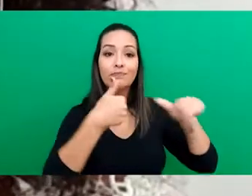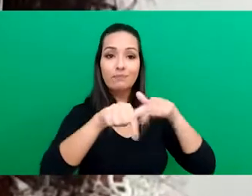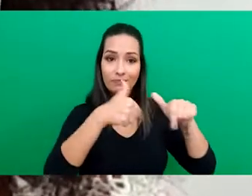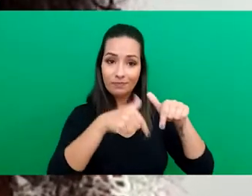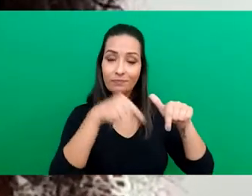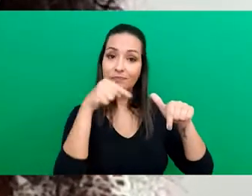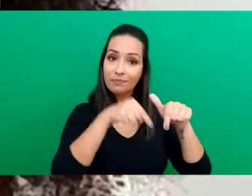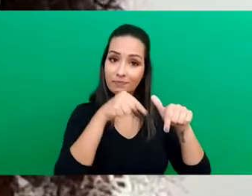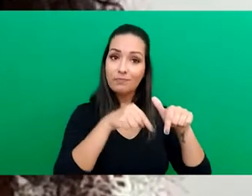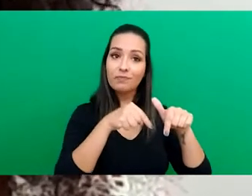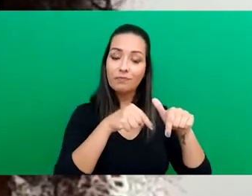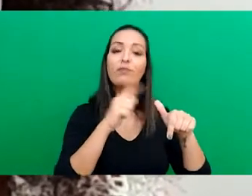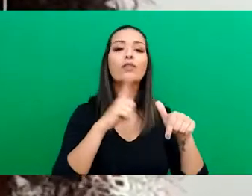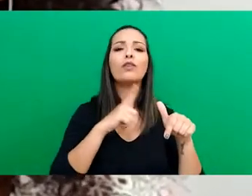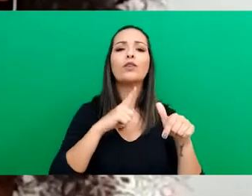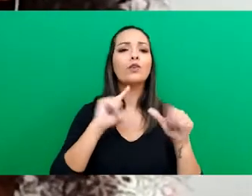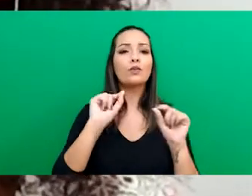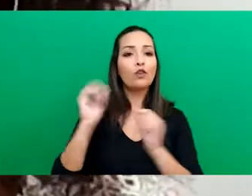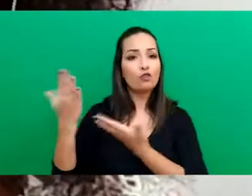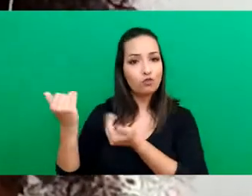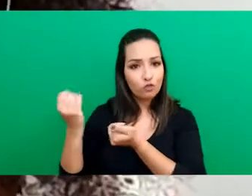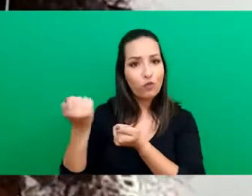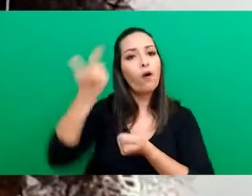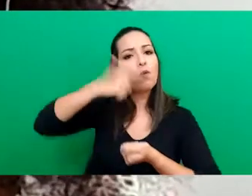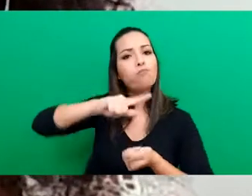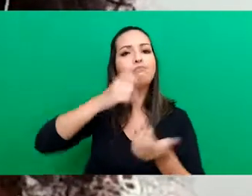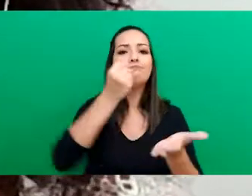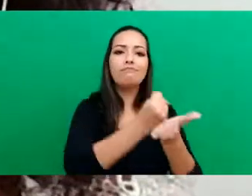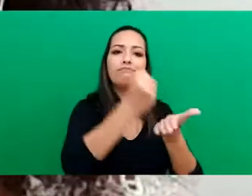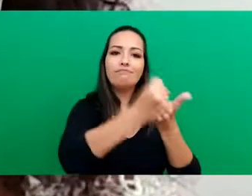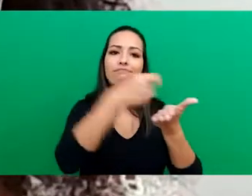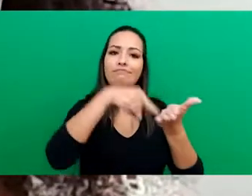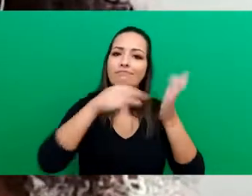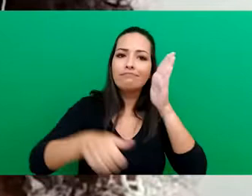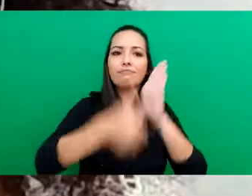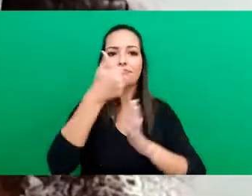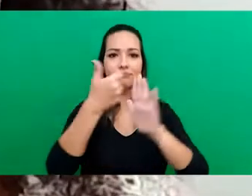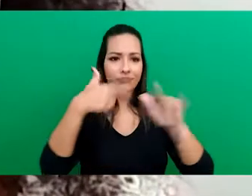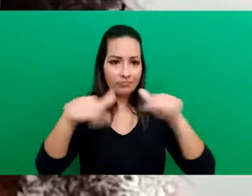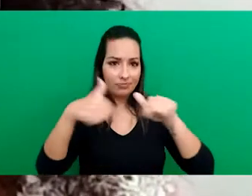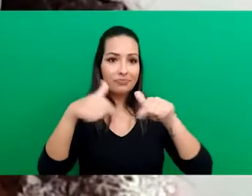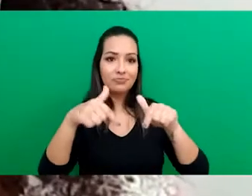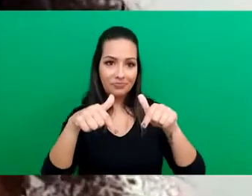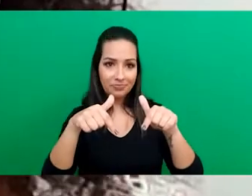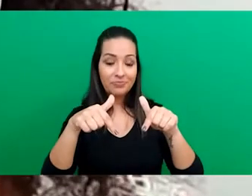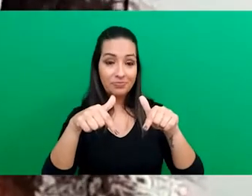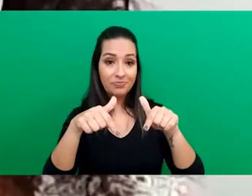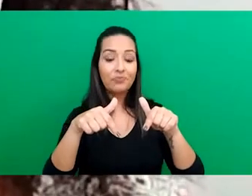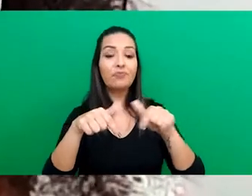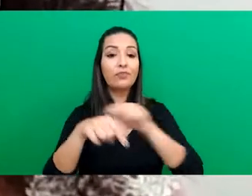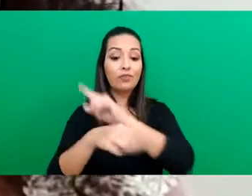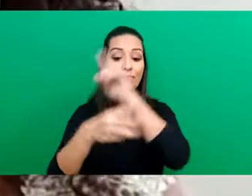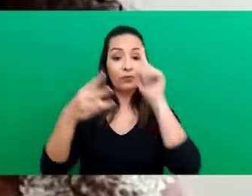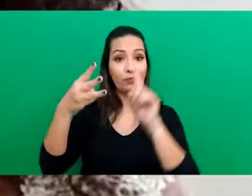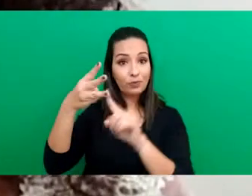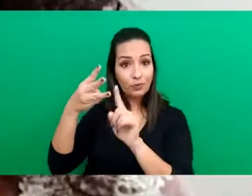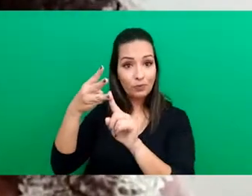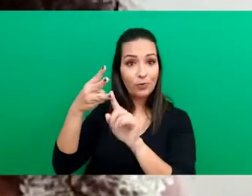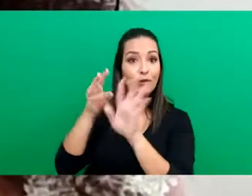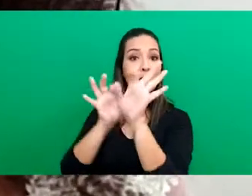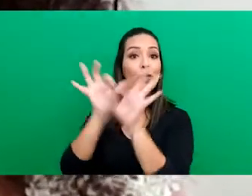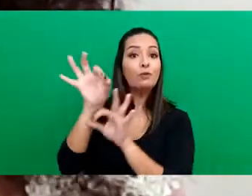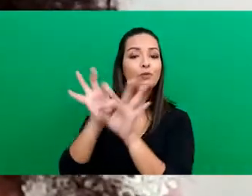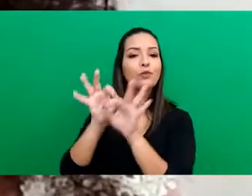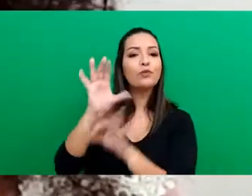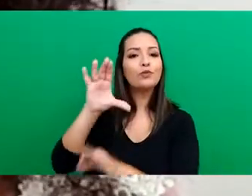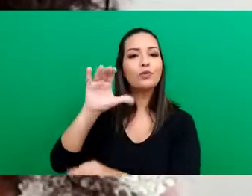uma articulação com o privado para que esses jovens sejam contratados e assim tenha acesso a seu primeiro emprego. O projeto Caritas,